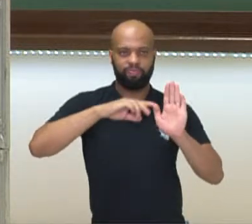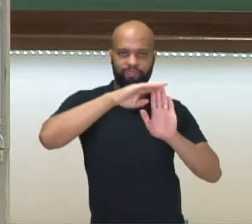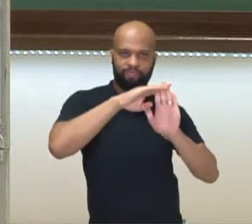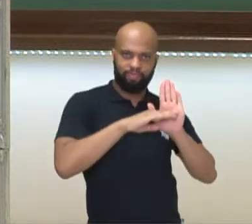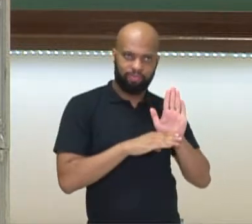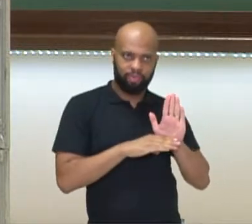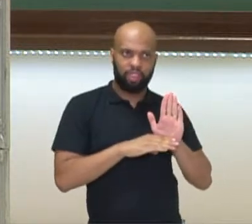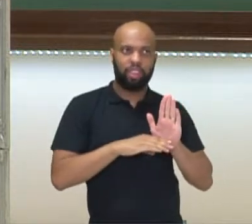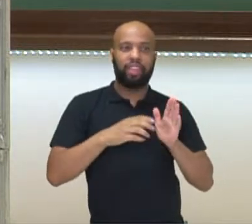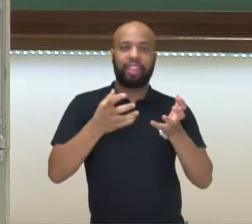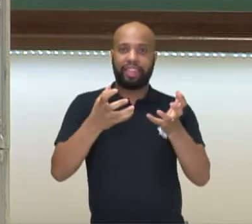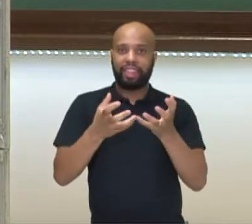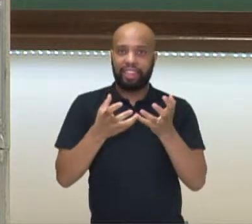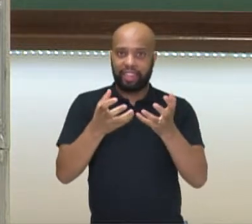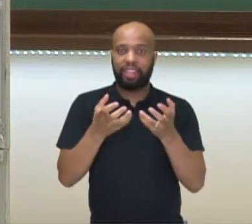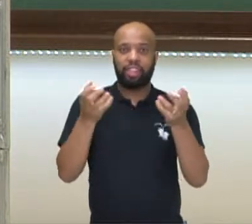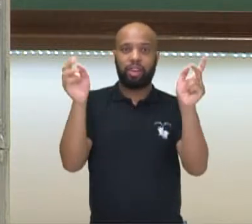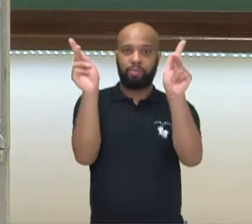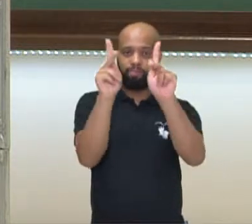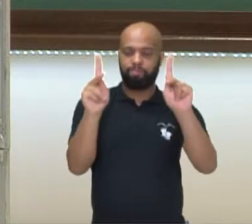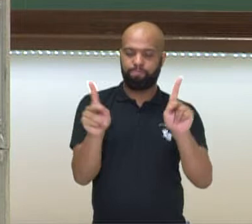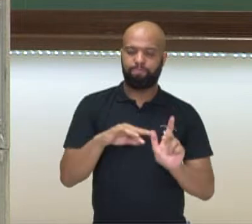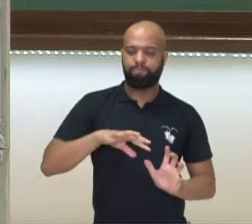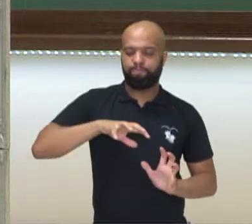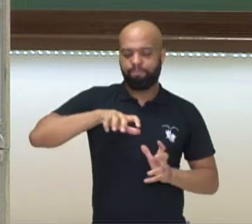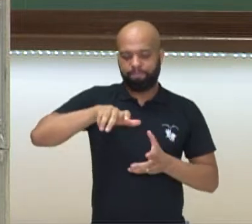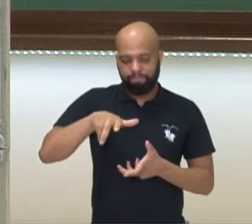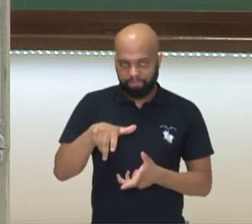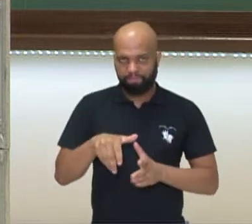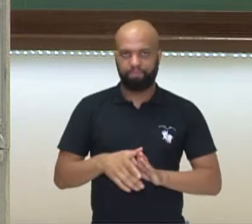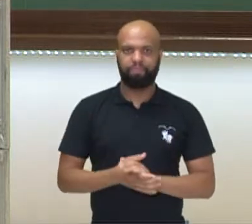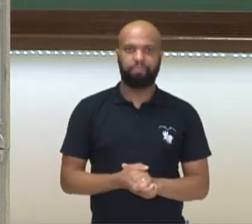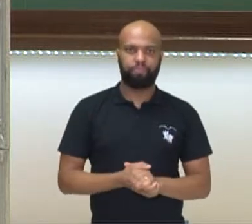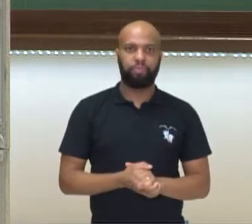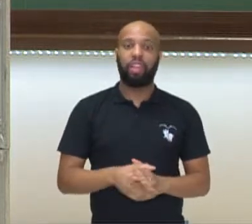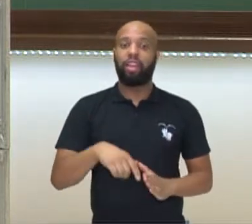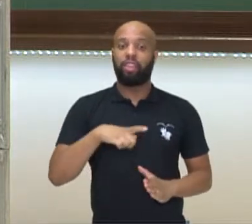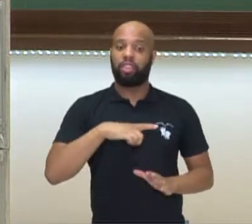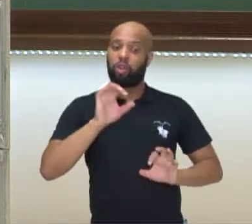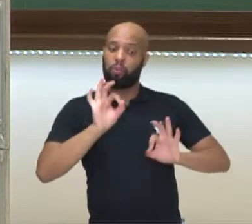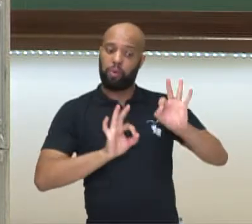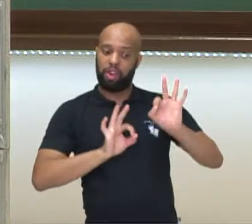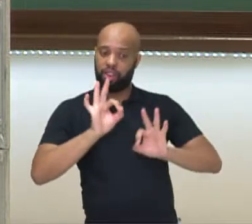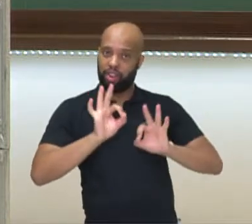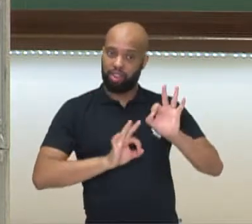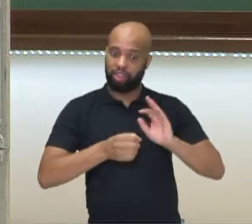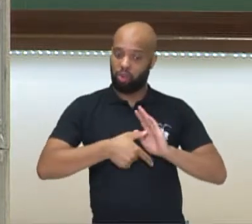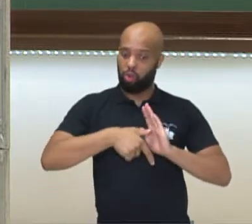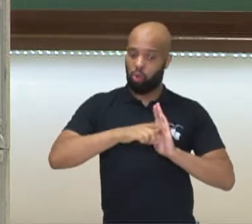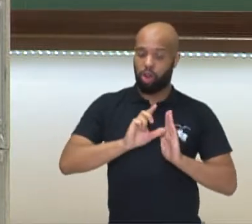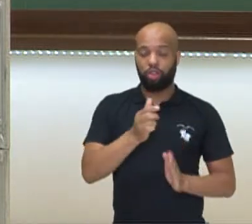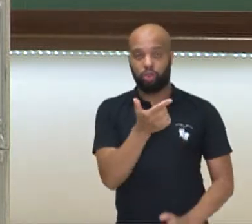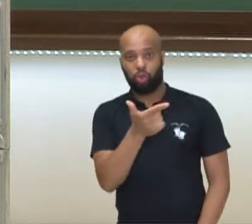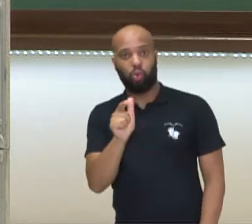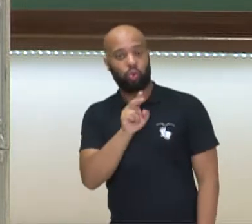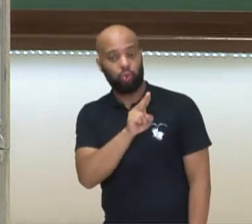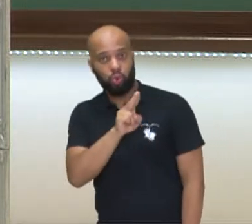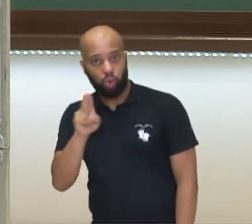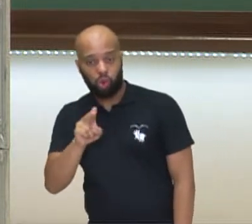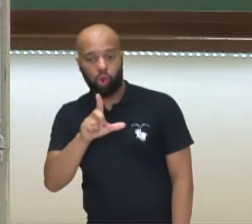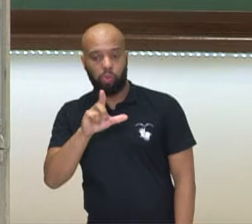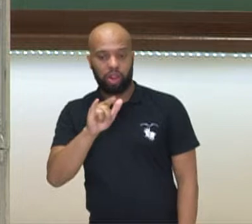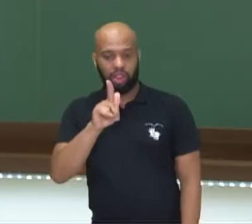para se atingir a paz mundial. Ela vem de uma sistemática, de um nome anterior, Liga das Nações,